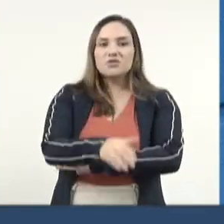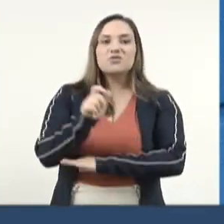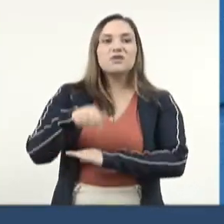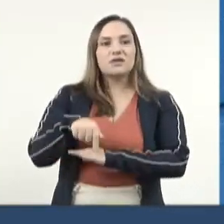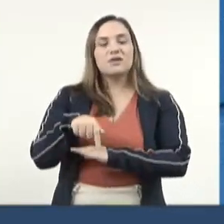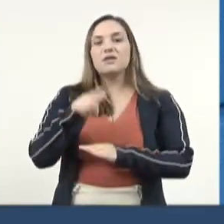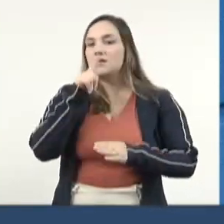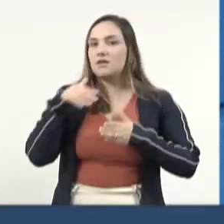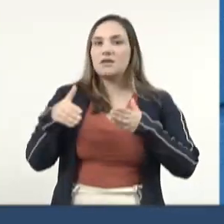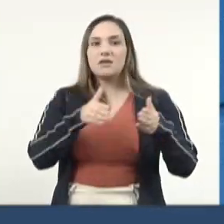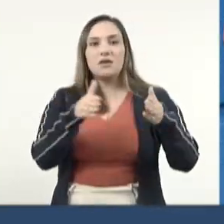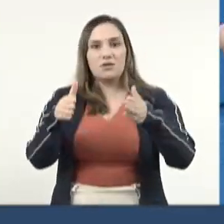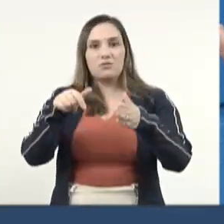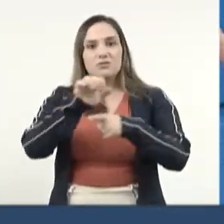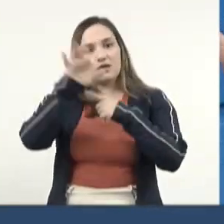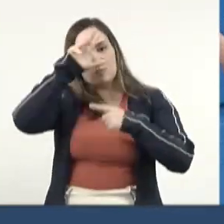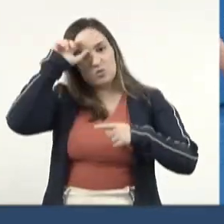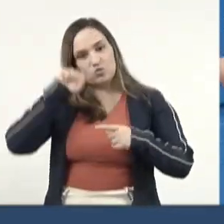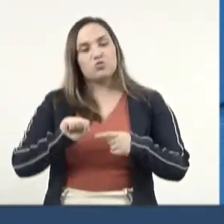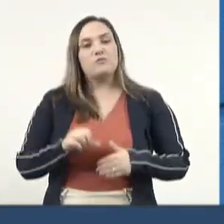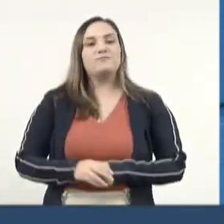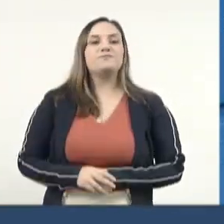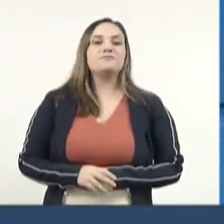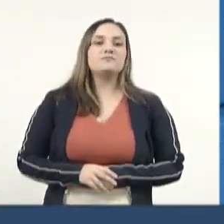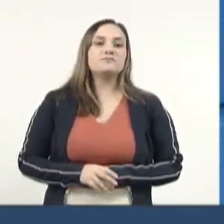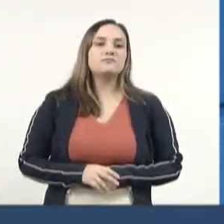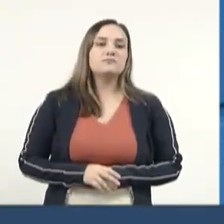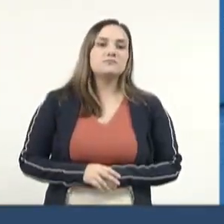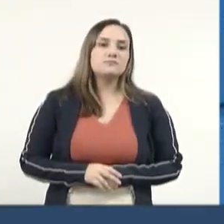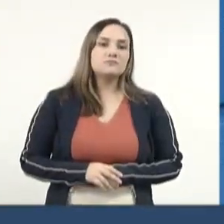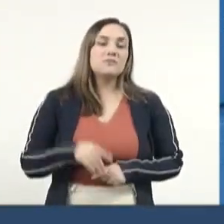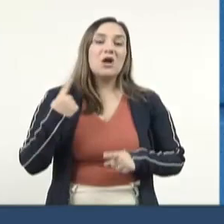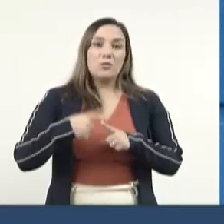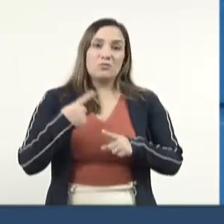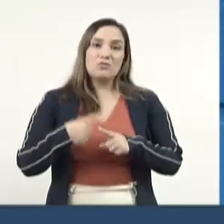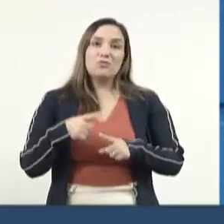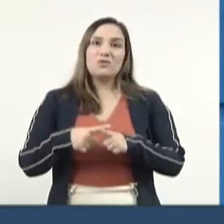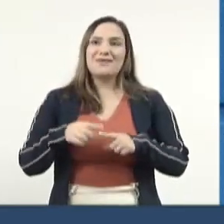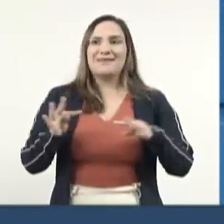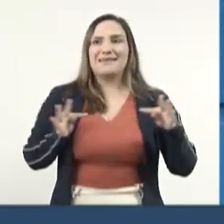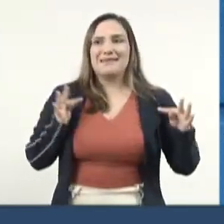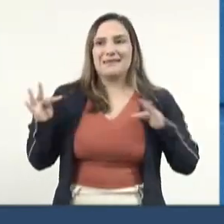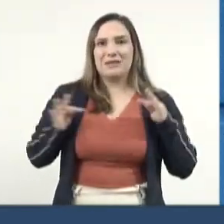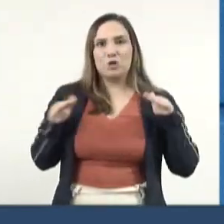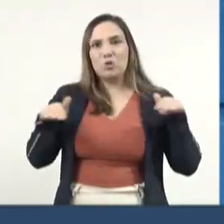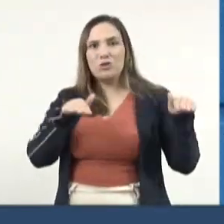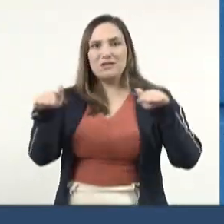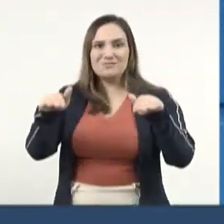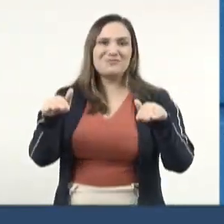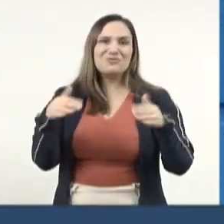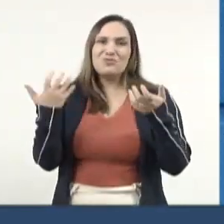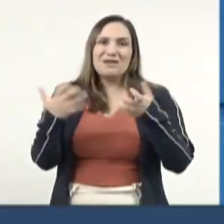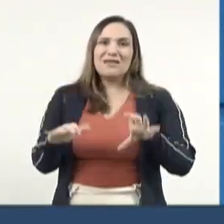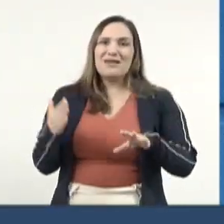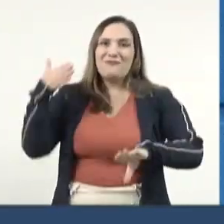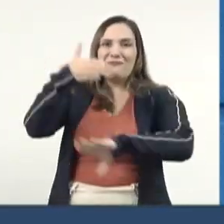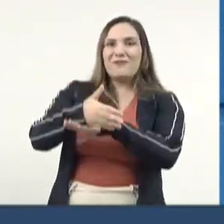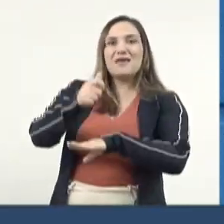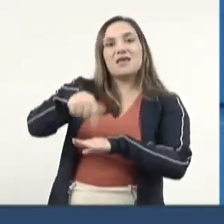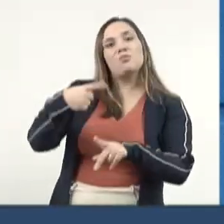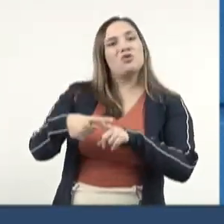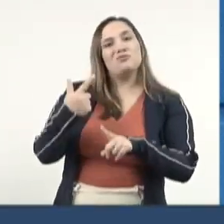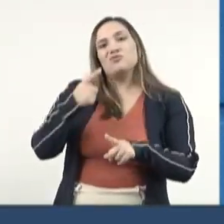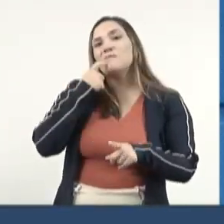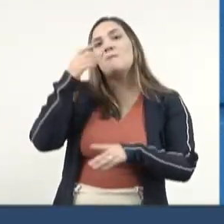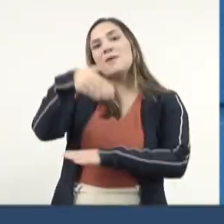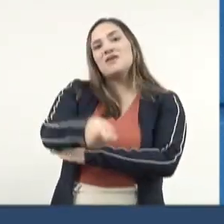Grosso do Sul. Tinha uma demanda muito grande porque a rede turística reclamava, porque o turista deixava de vir para o Estado, porque não tinha